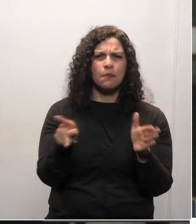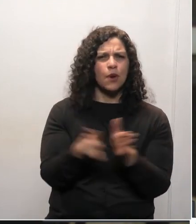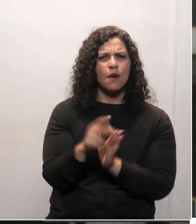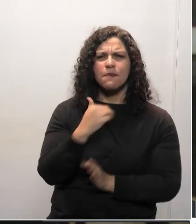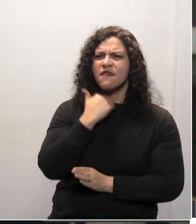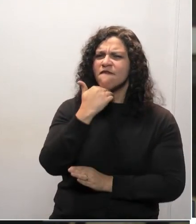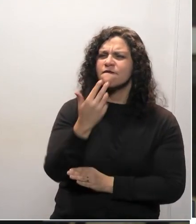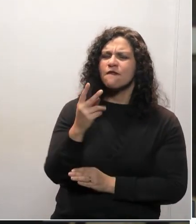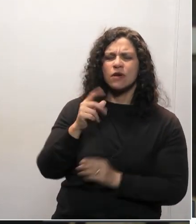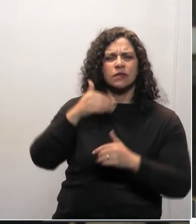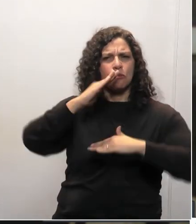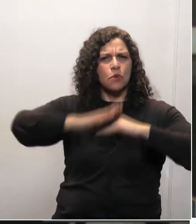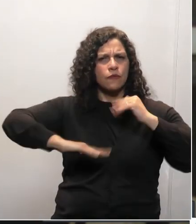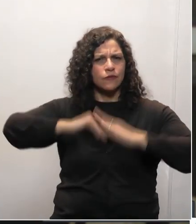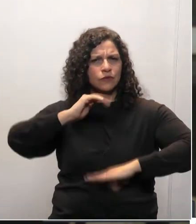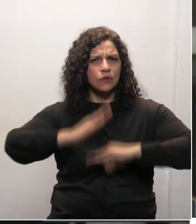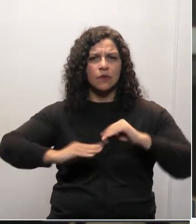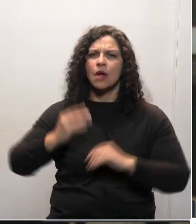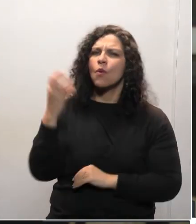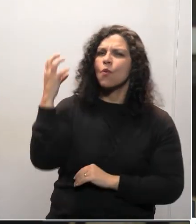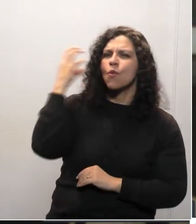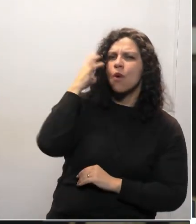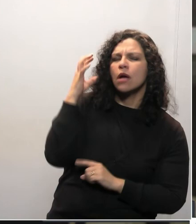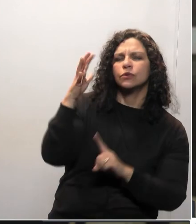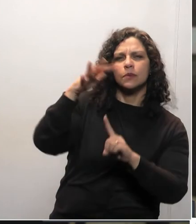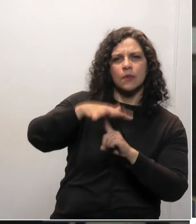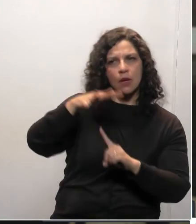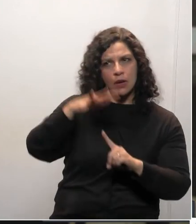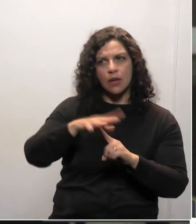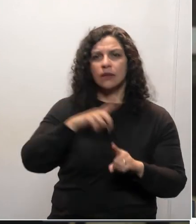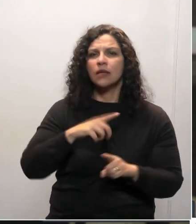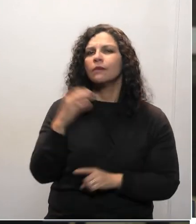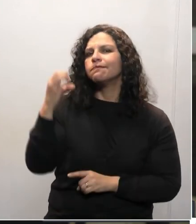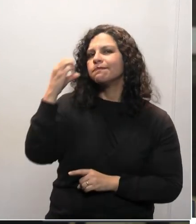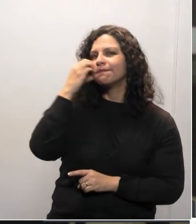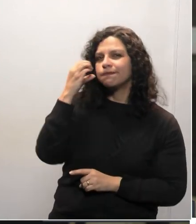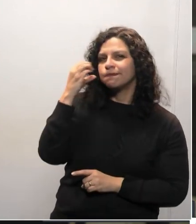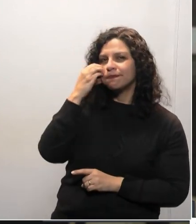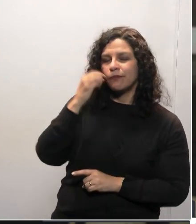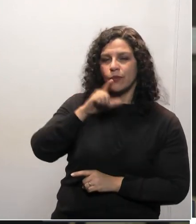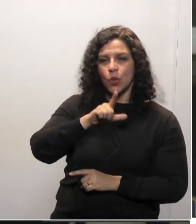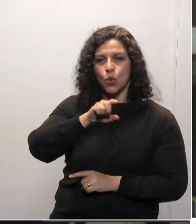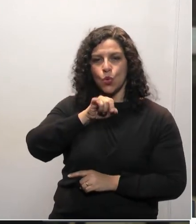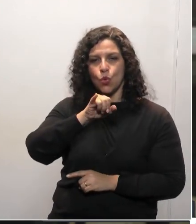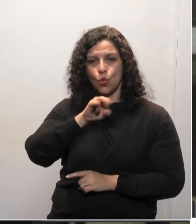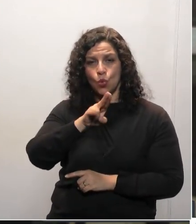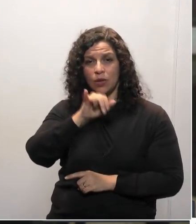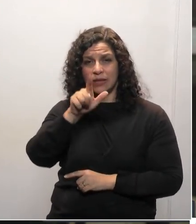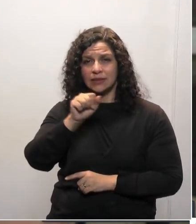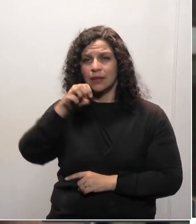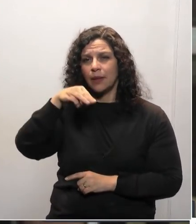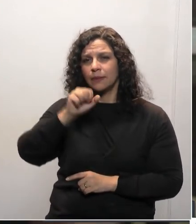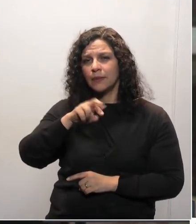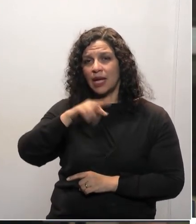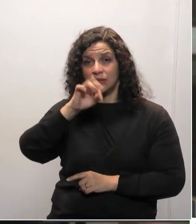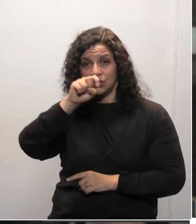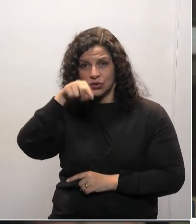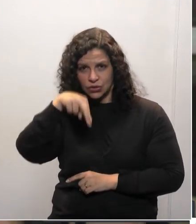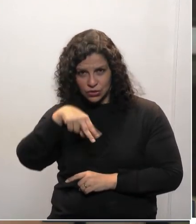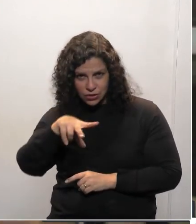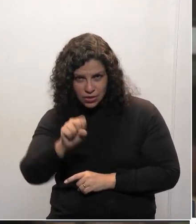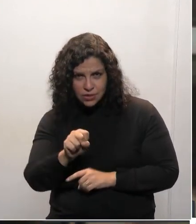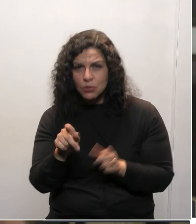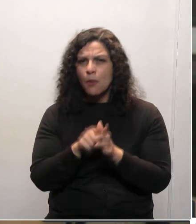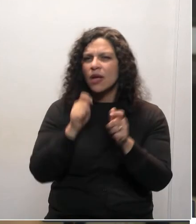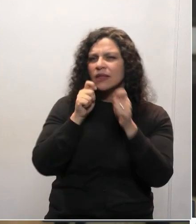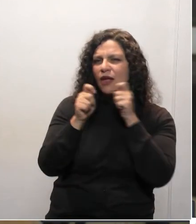maior história do rádio, no Paraná, chama-se Luiz Carlos Martins, num programa de entretenimento, num